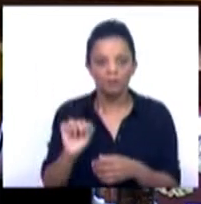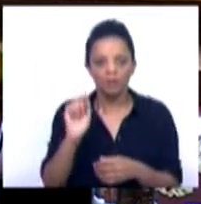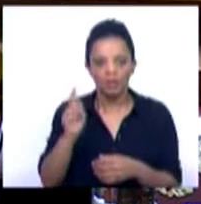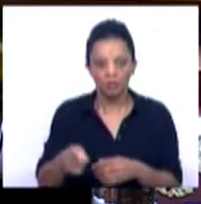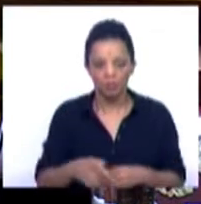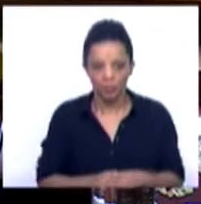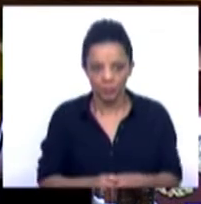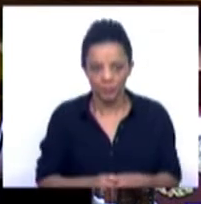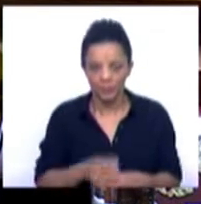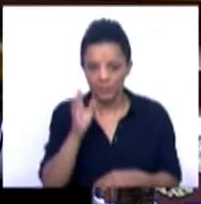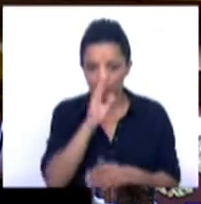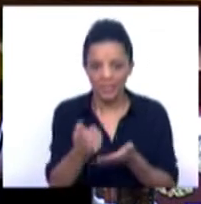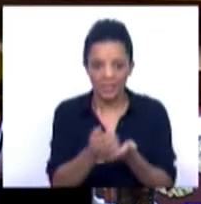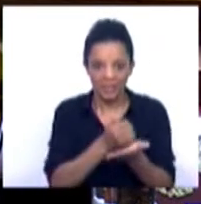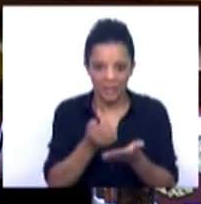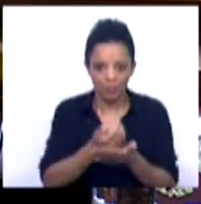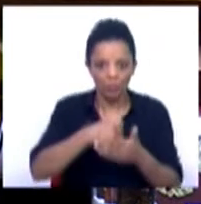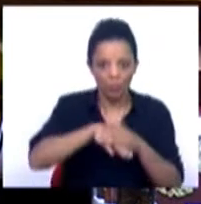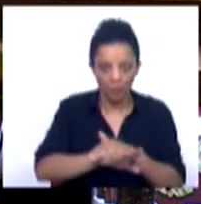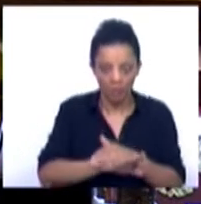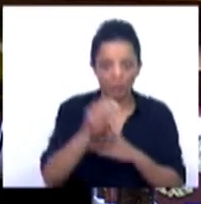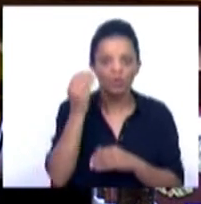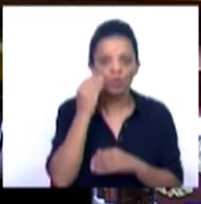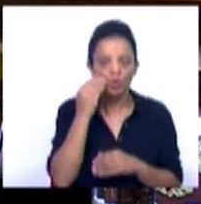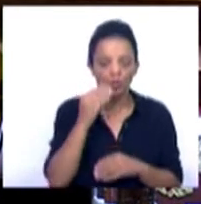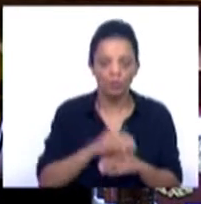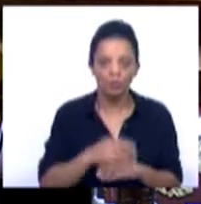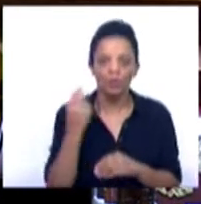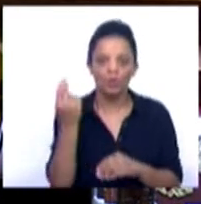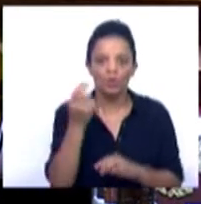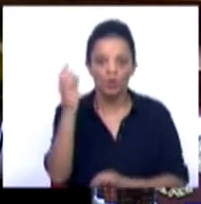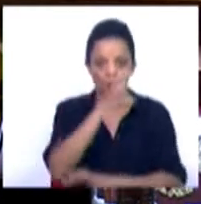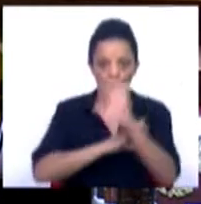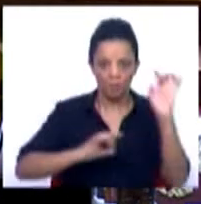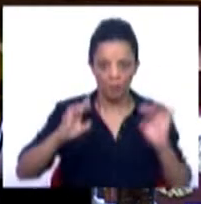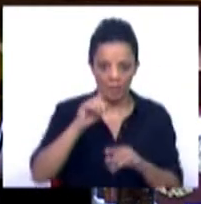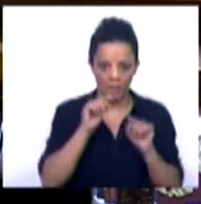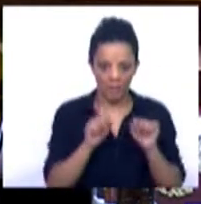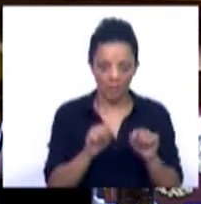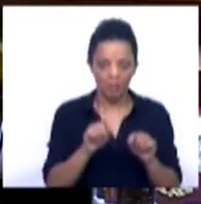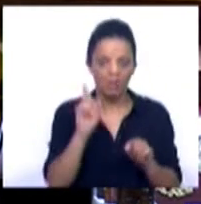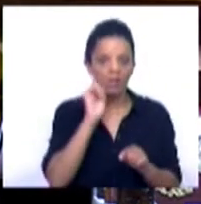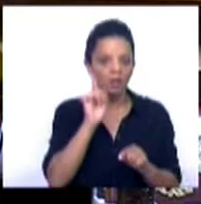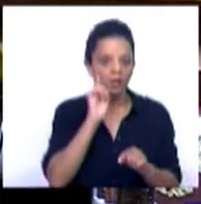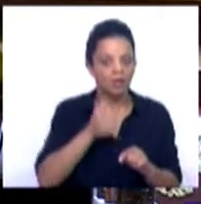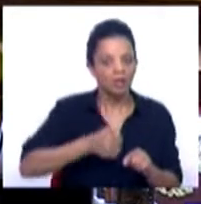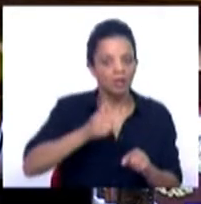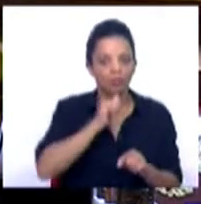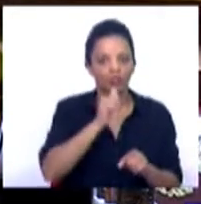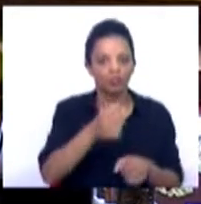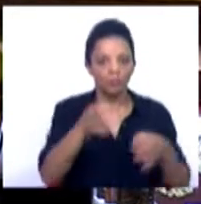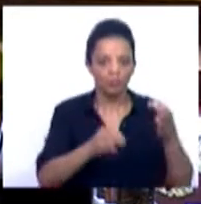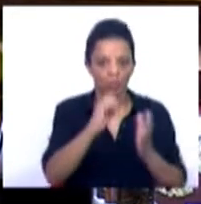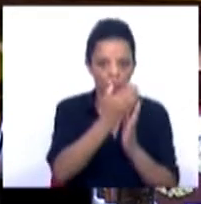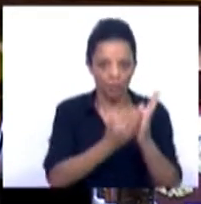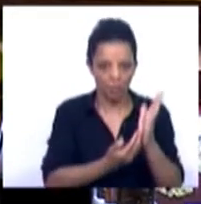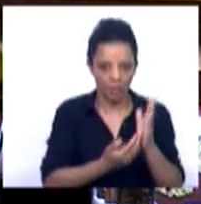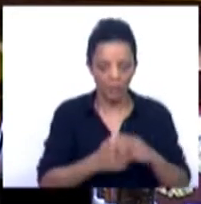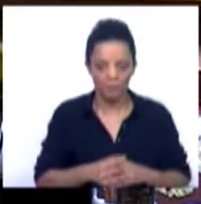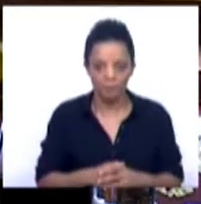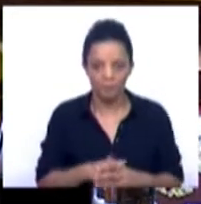O armazenamento de dados tem de ser feito em território da União Europeia, questão que constitui um dos fundamentos do sumo do Tribunal Constitucional.